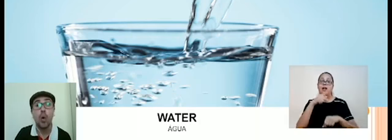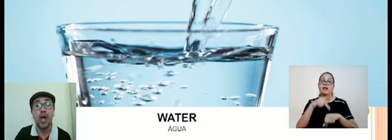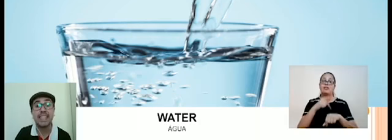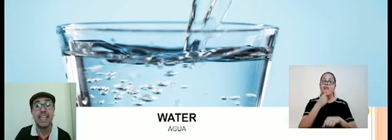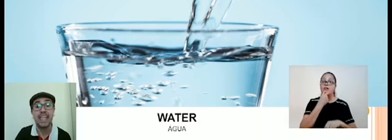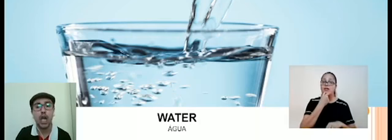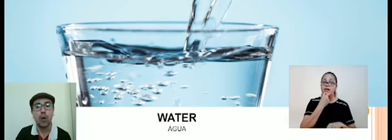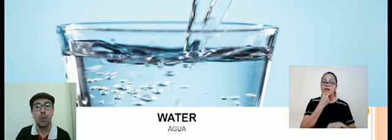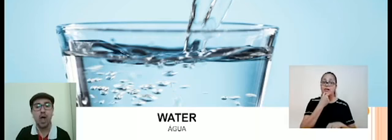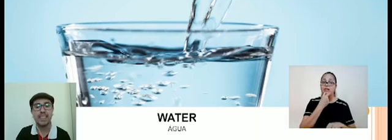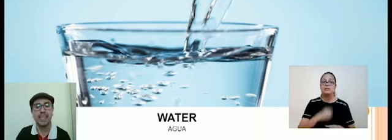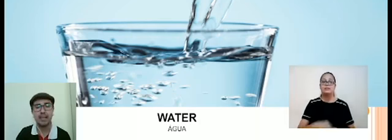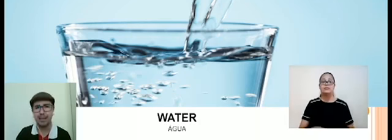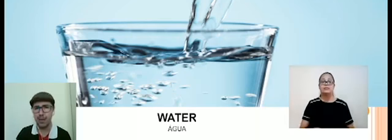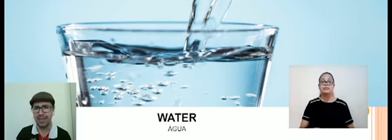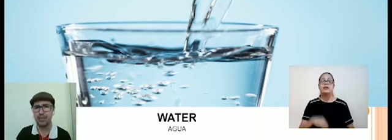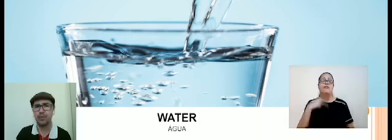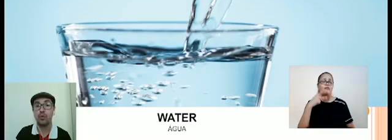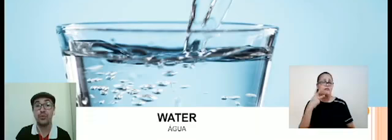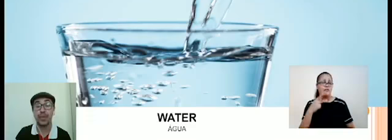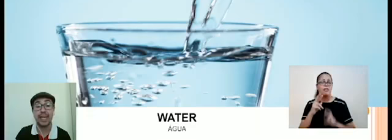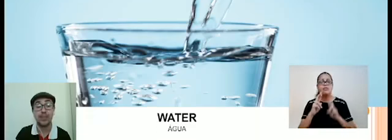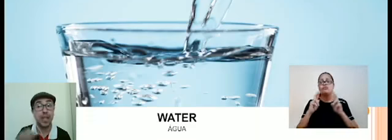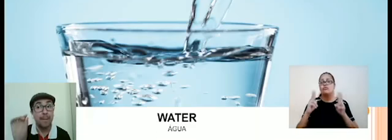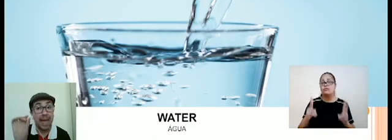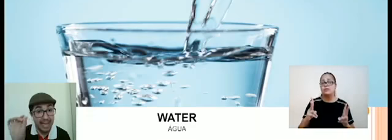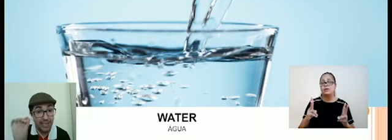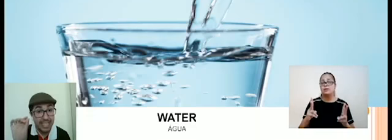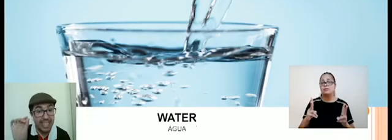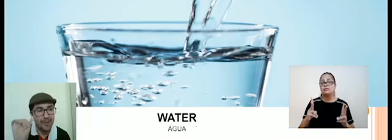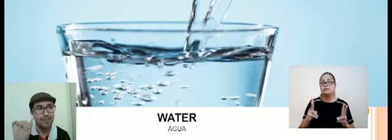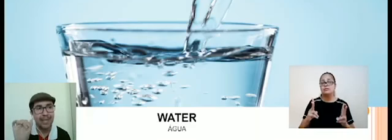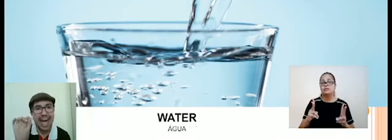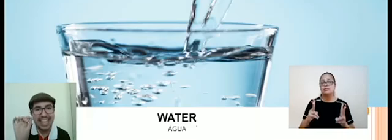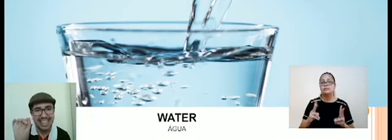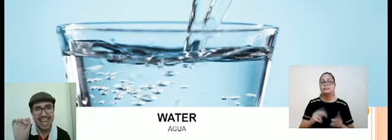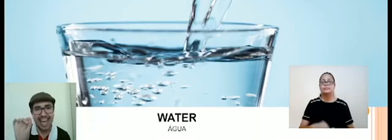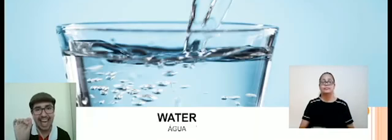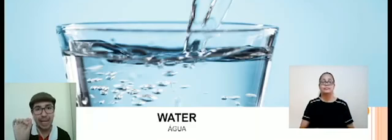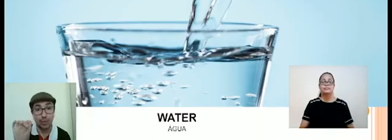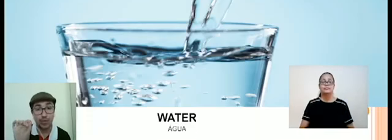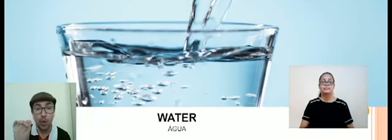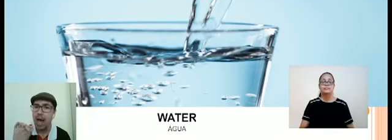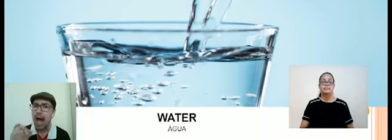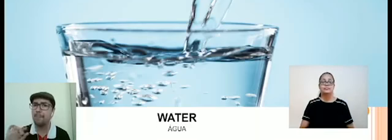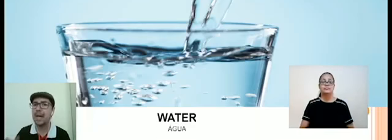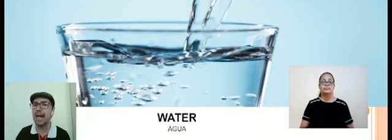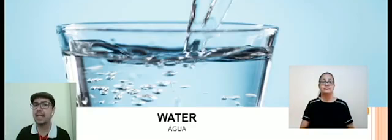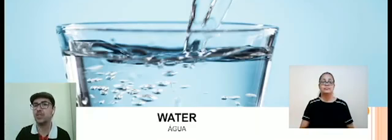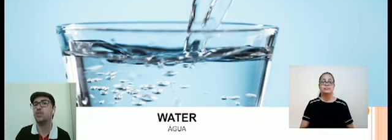water. Water. É um inglês um pouco diferente. Parece que a letra R, o som,